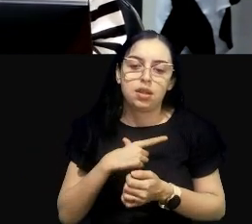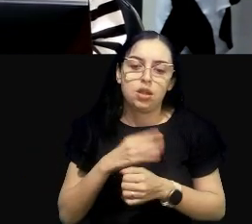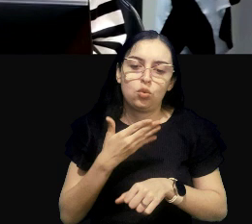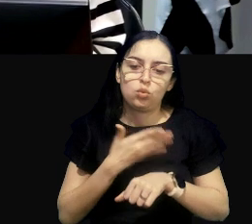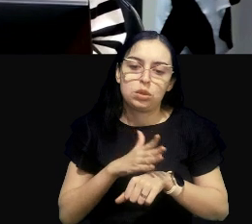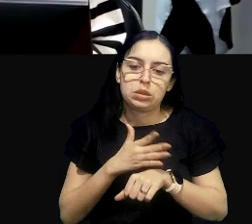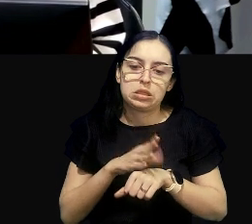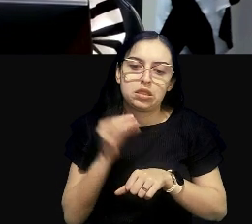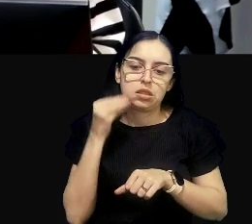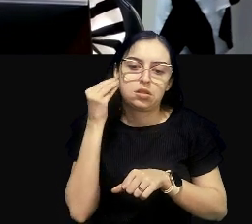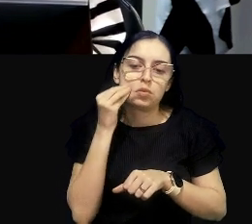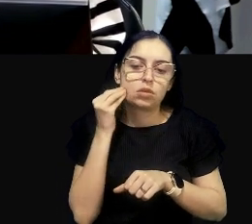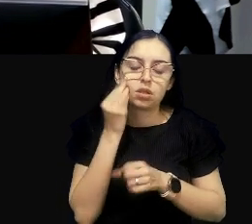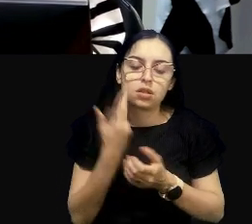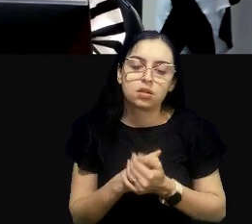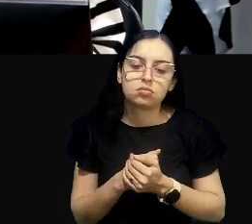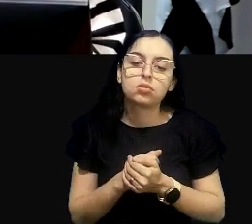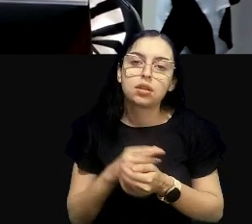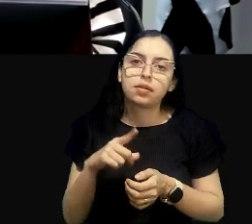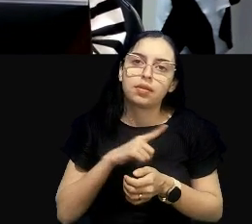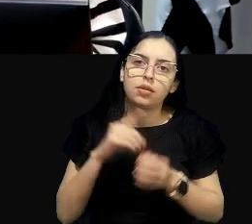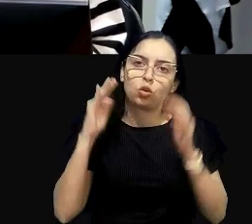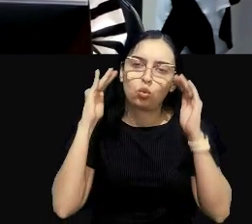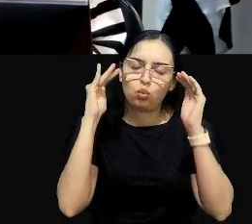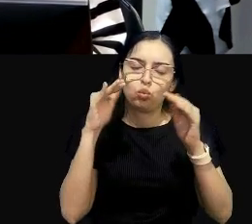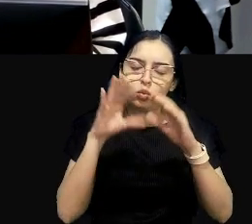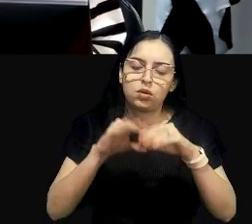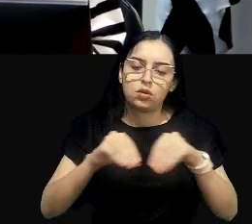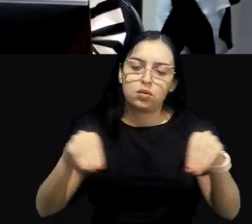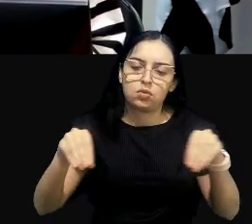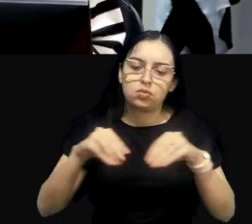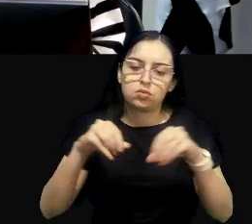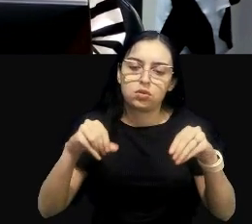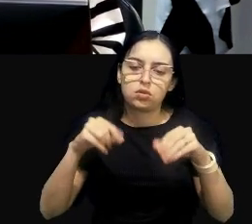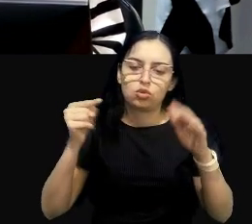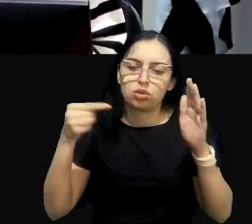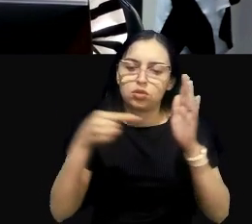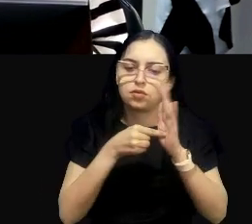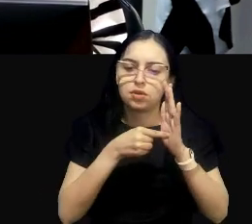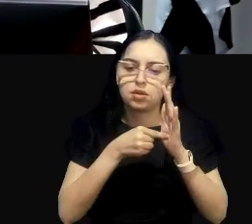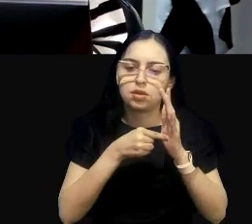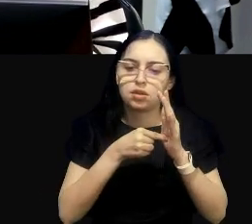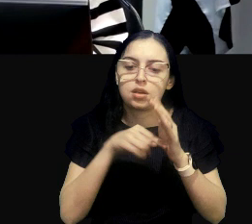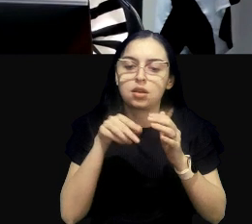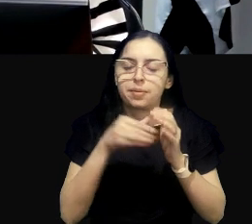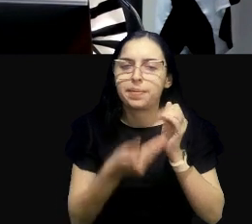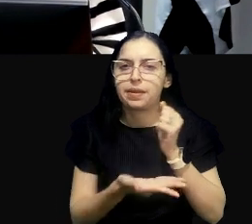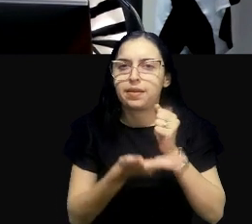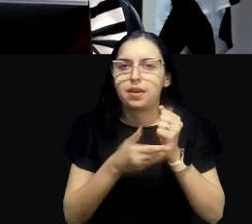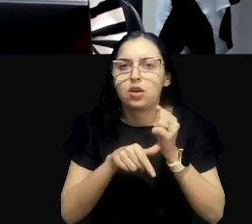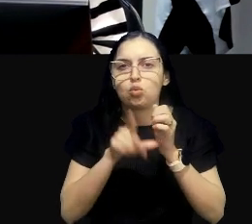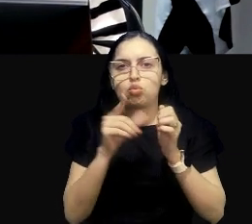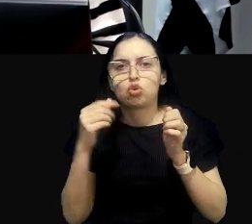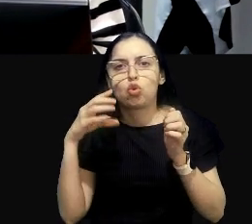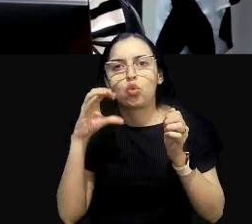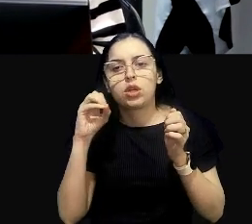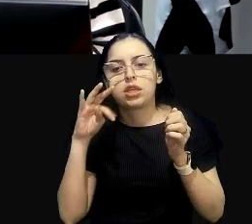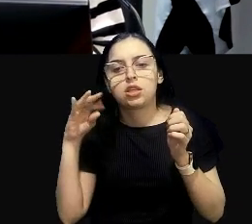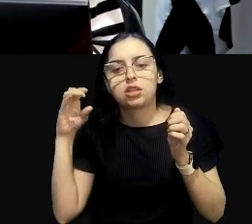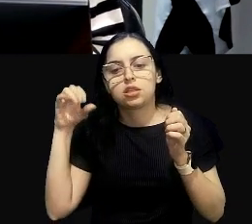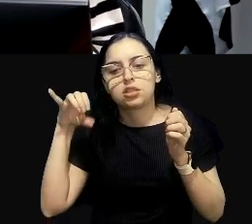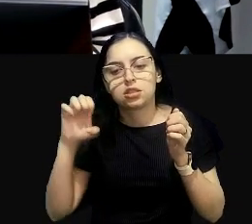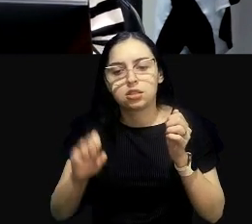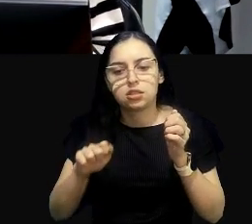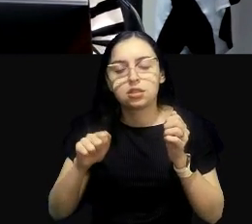vai encontrar um solo que tem uma influência direta do material de origem e, às vezes, vem de uma